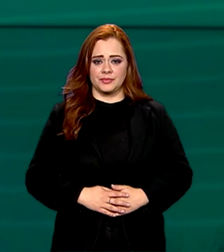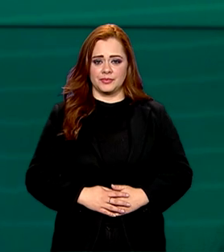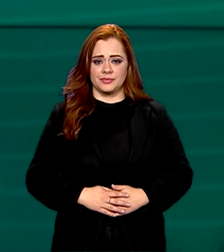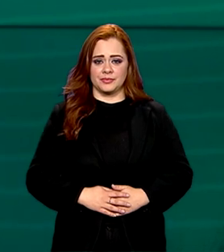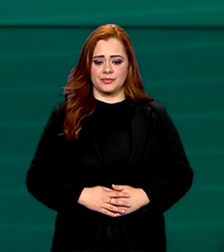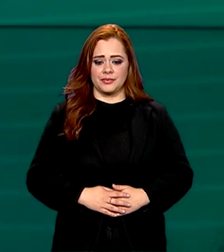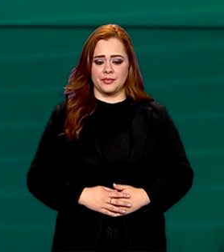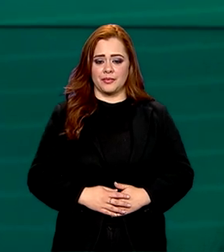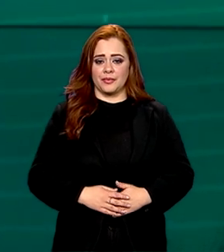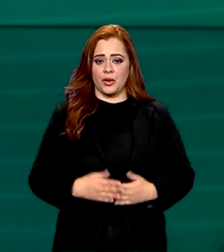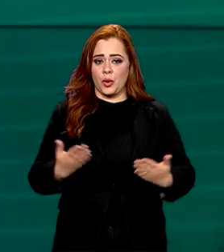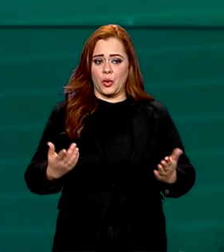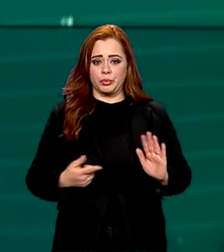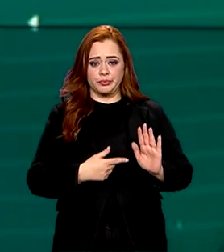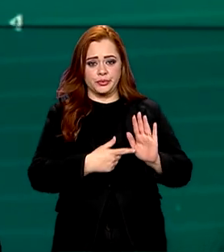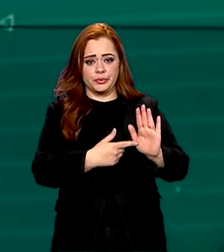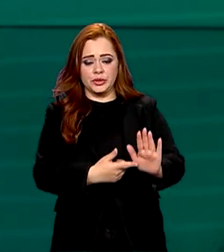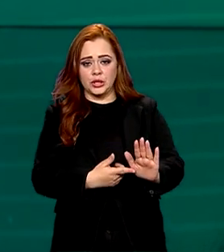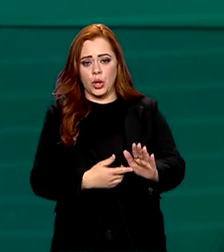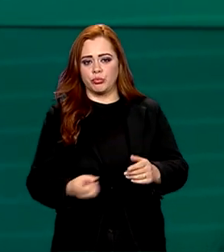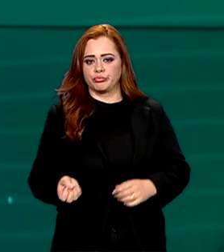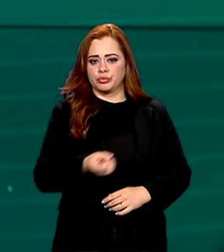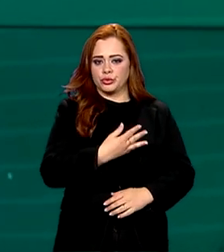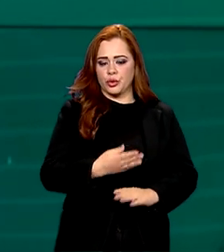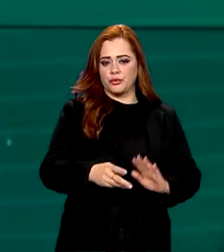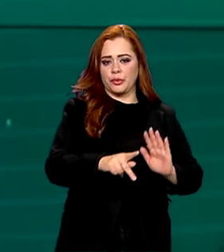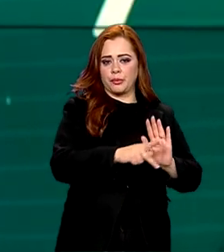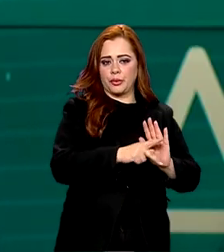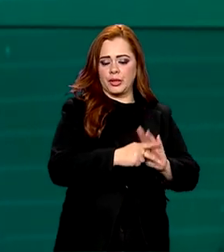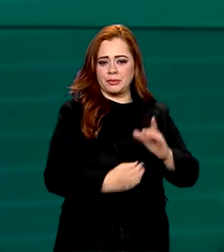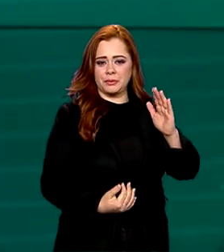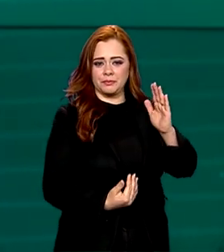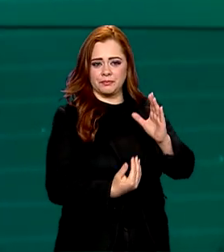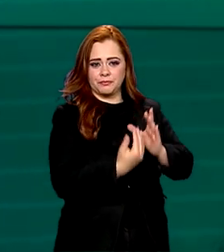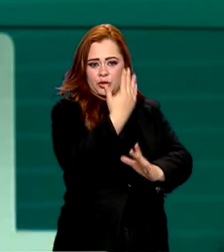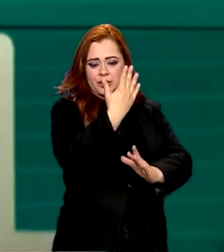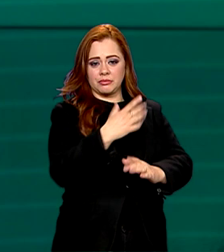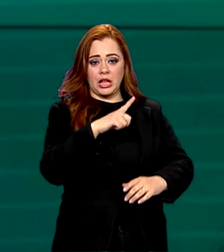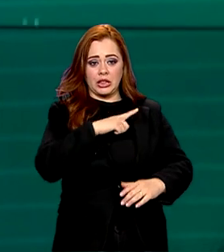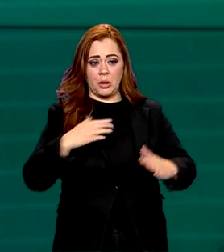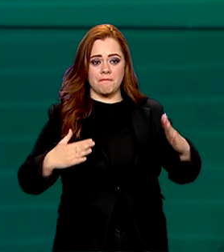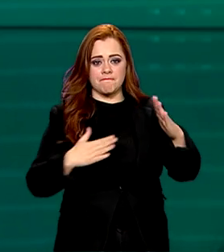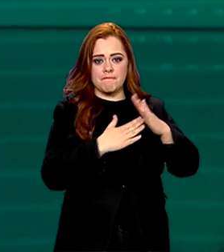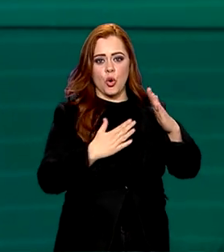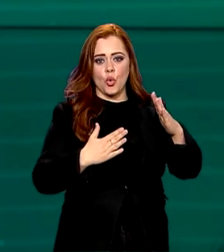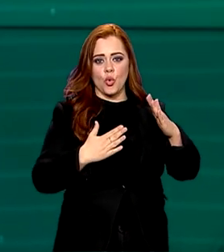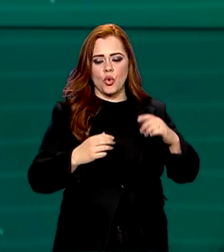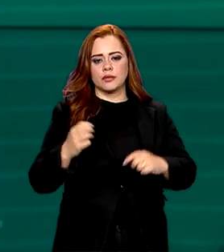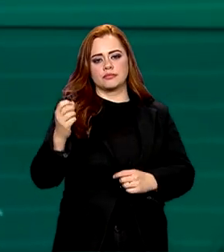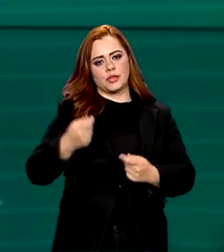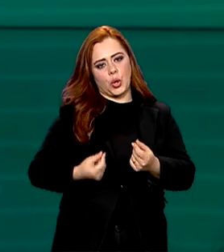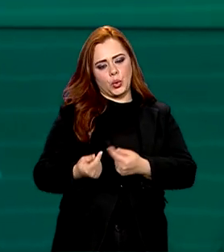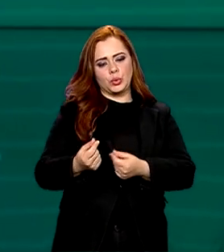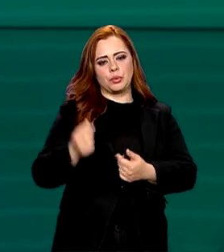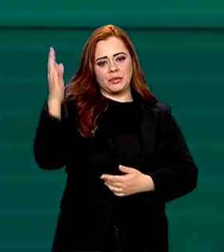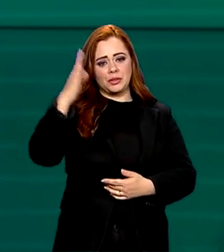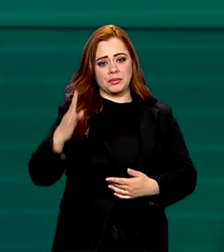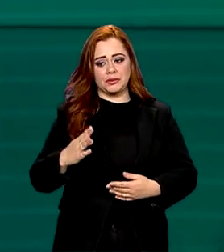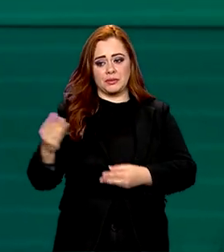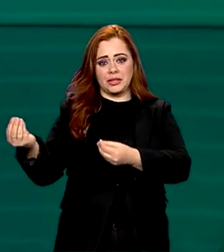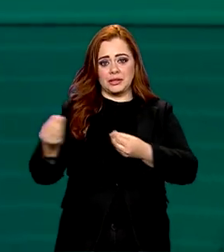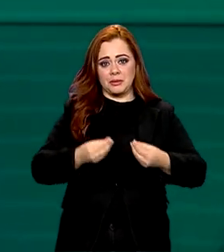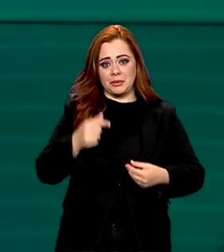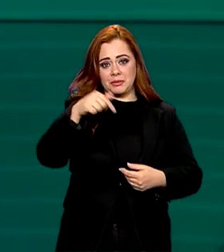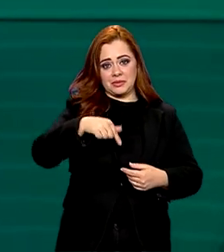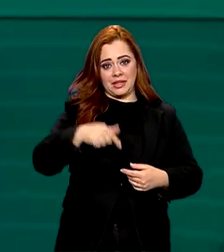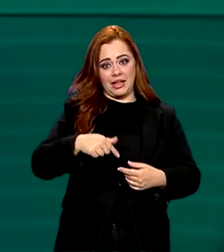Como o lançamento do novo programa do crescimento deve ter um grande impacto na economia brasileira, nós recebemos aqui no estúdio do Brasil